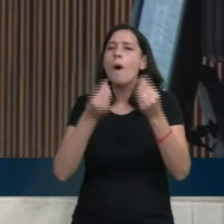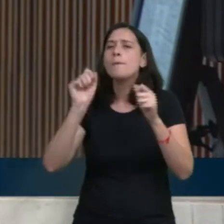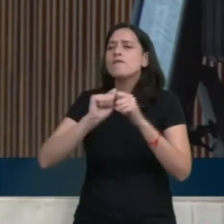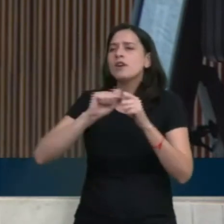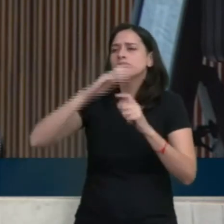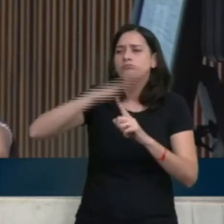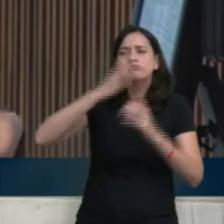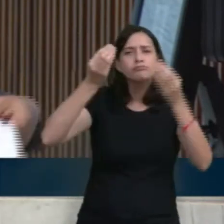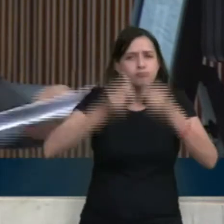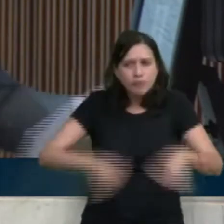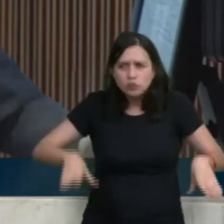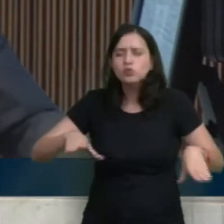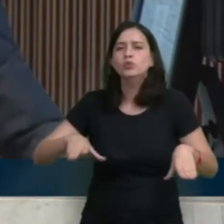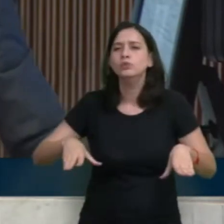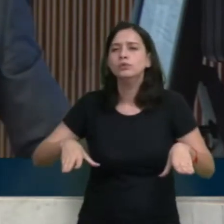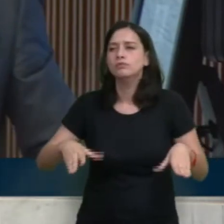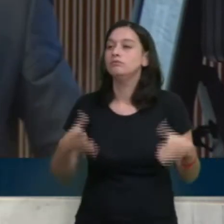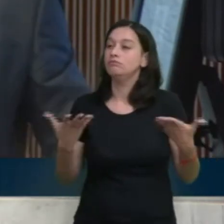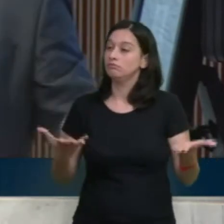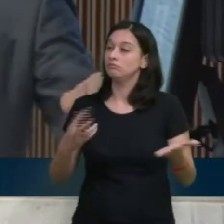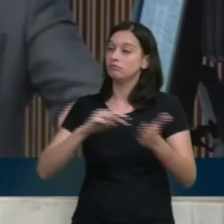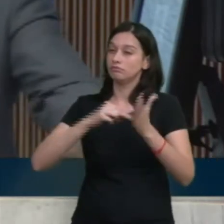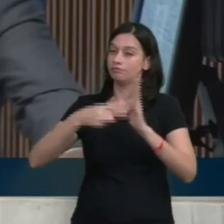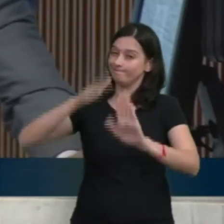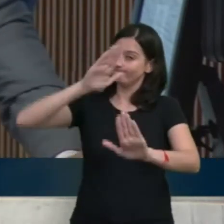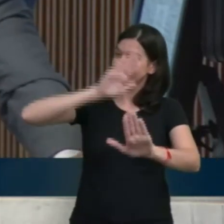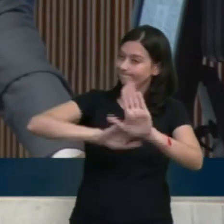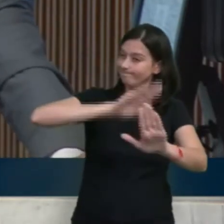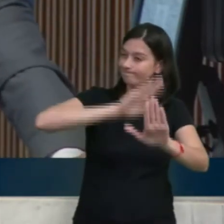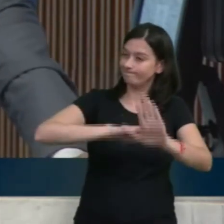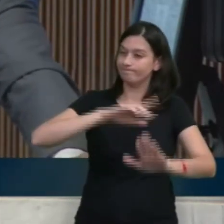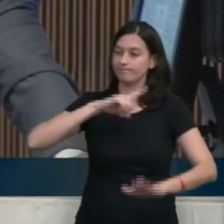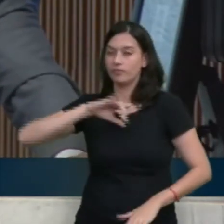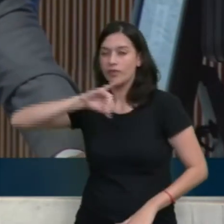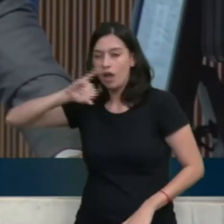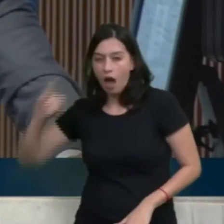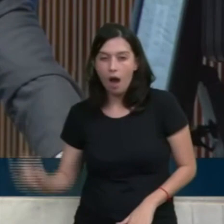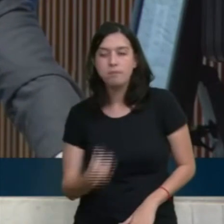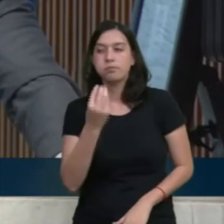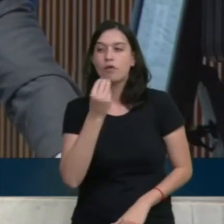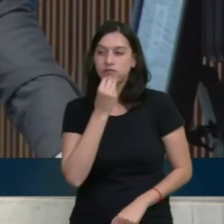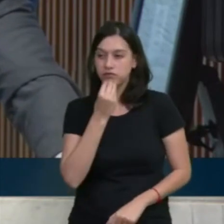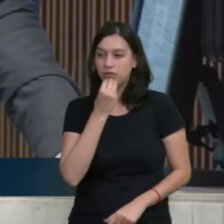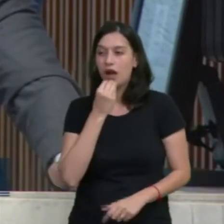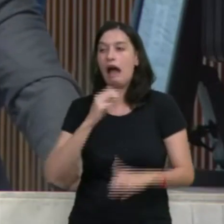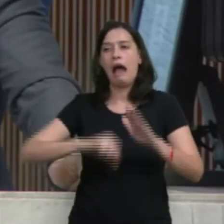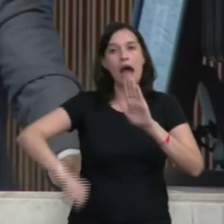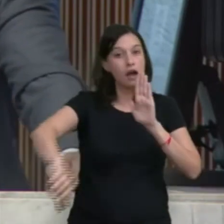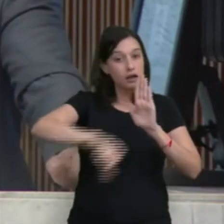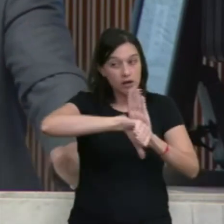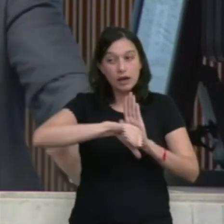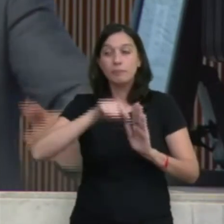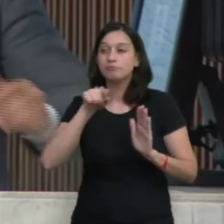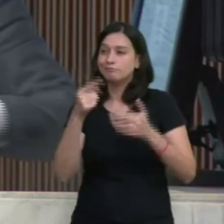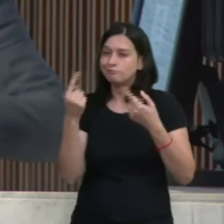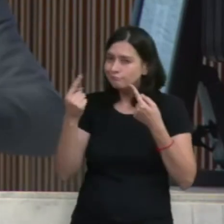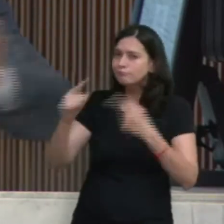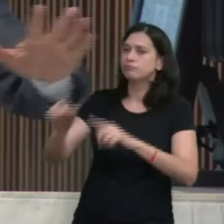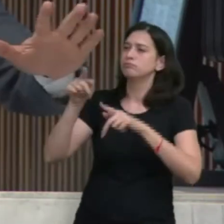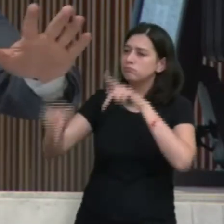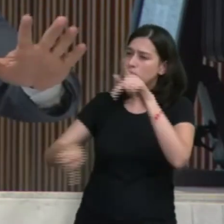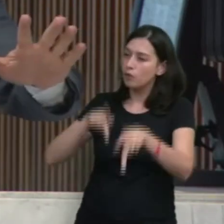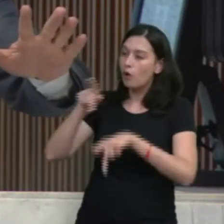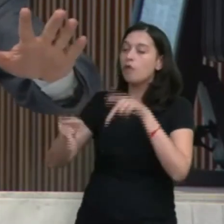isso é oportunismo. Isso é um crime contra o povo paranaense. Eu